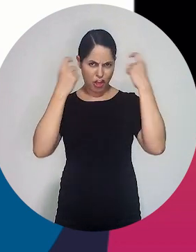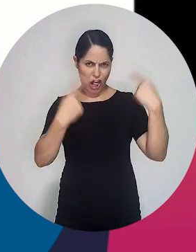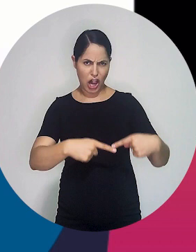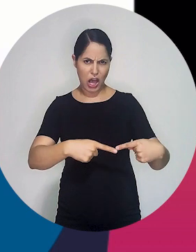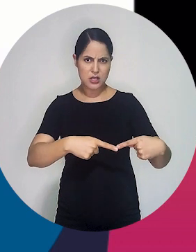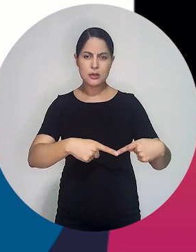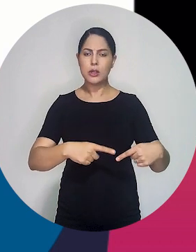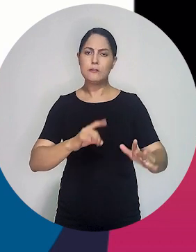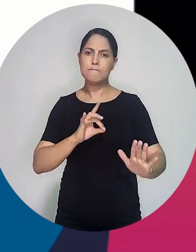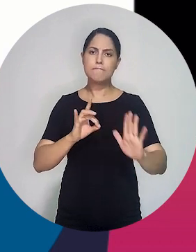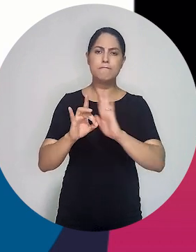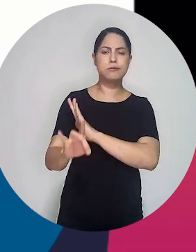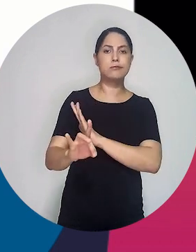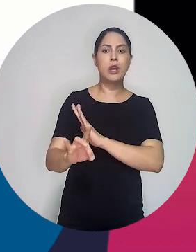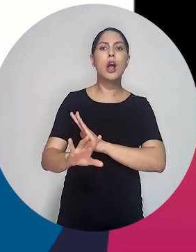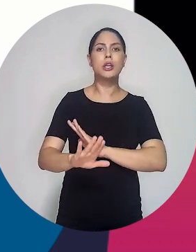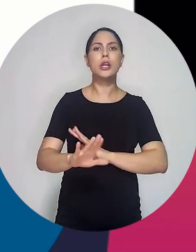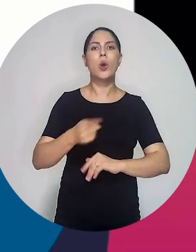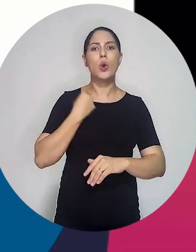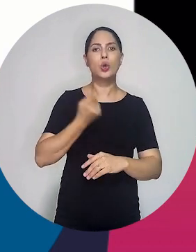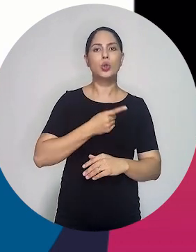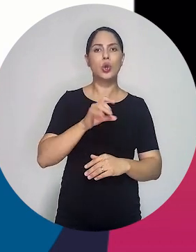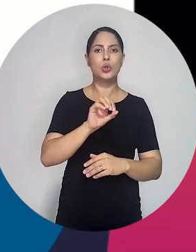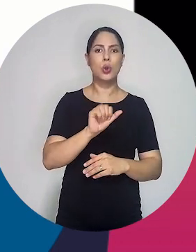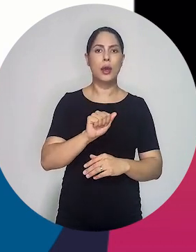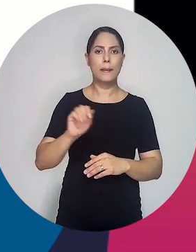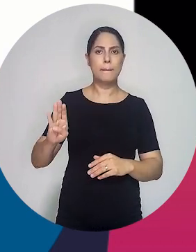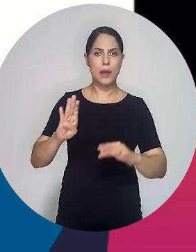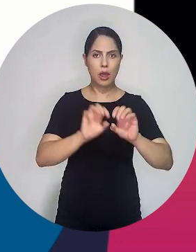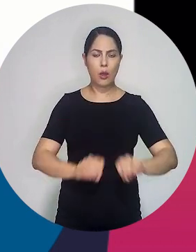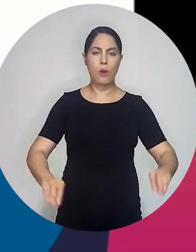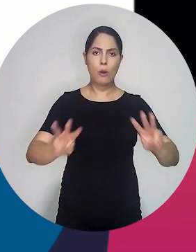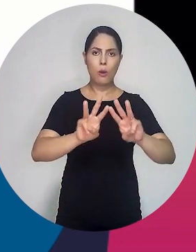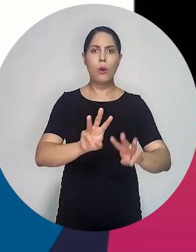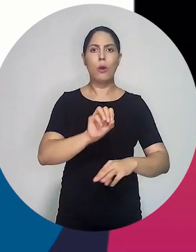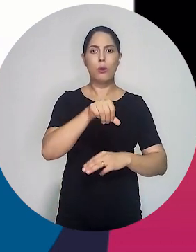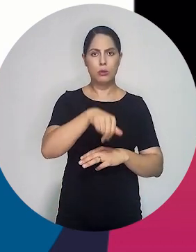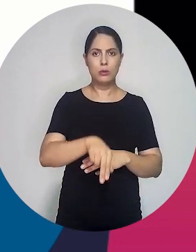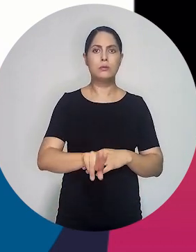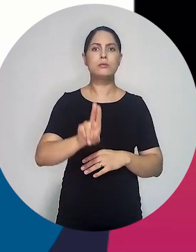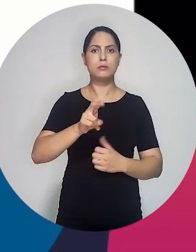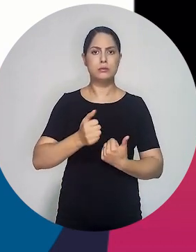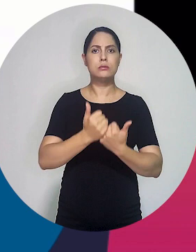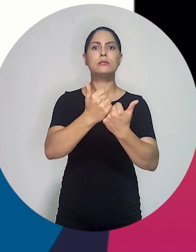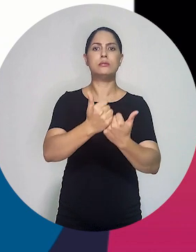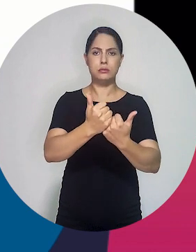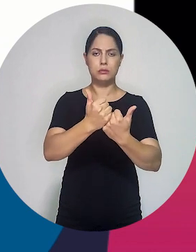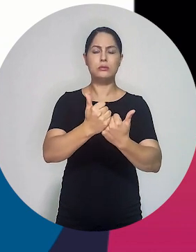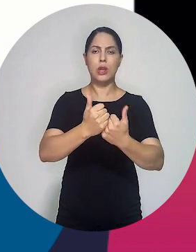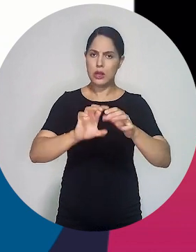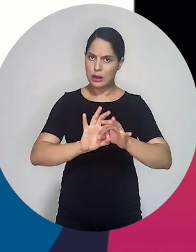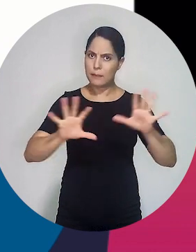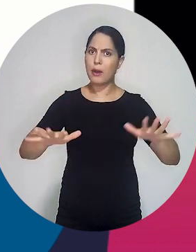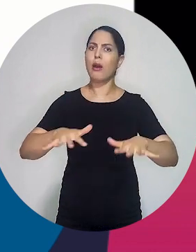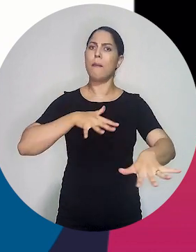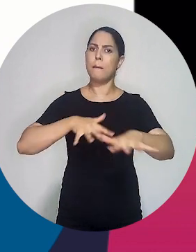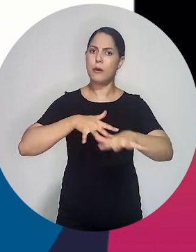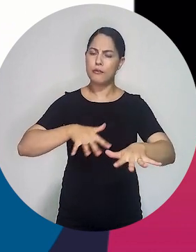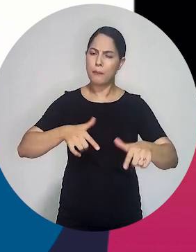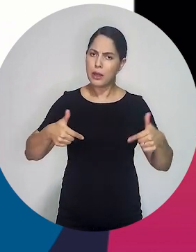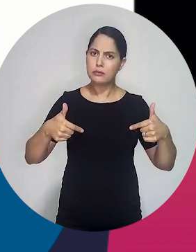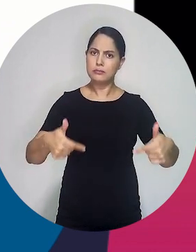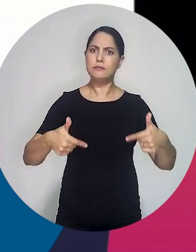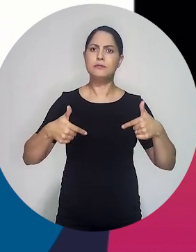Association Brasileira repudiou qualquer qualquer acto de violência e está à disposição das Nações